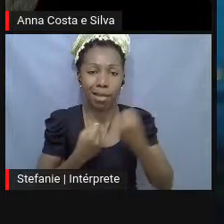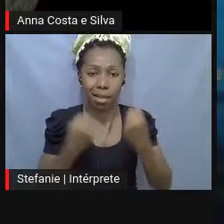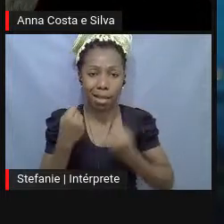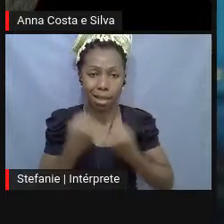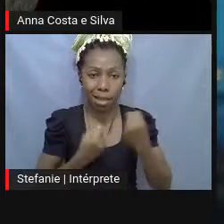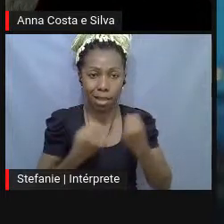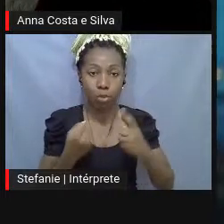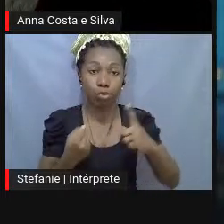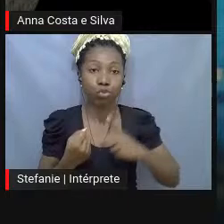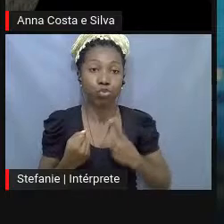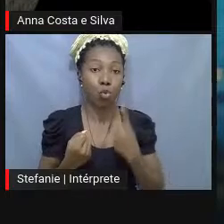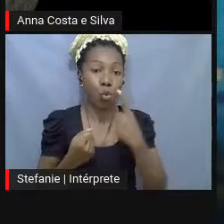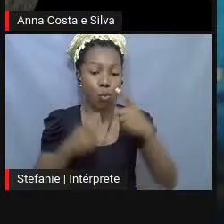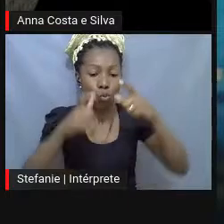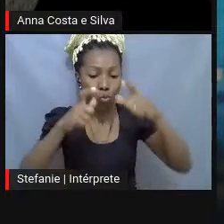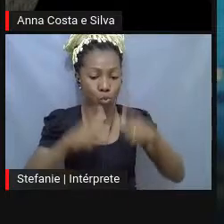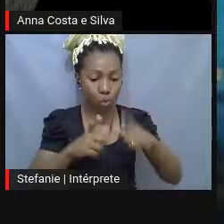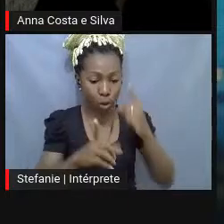ponto de encontro.